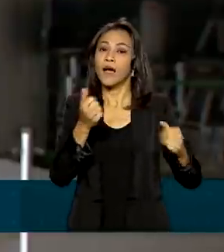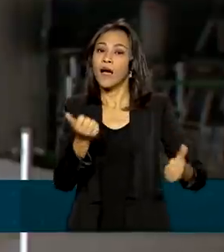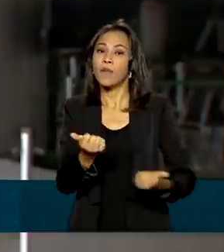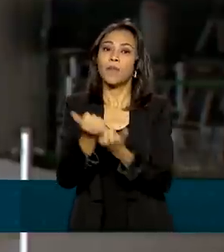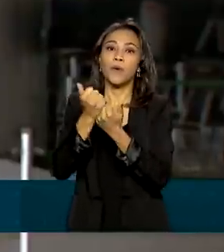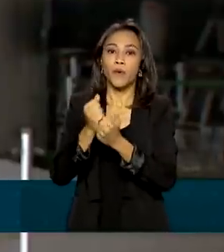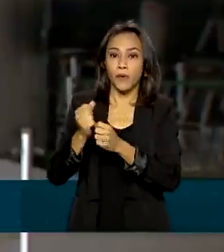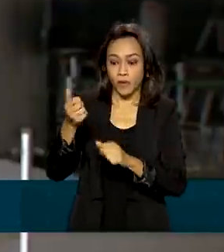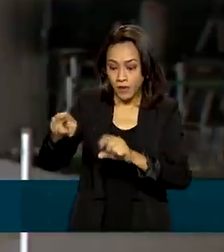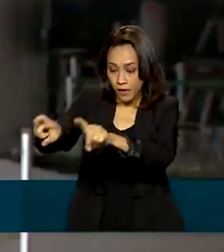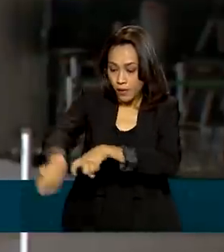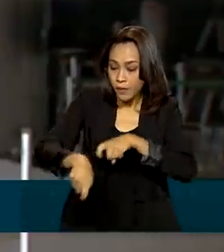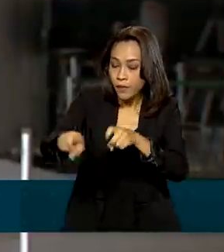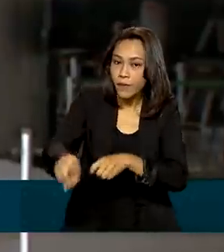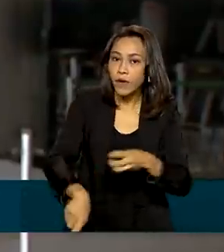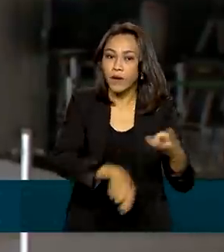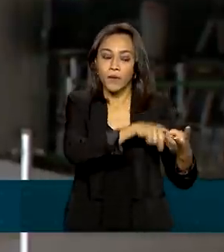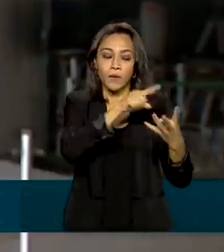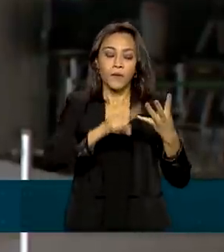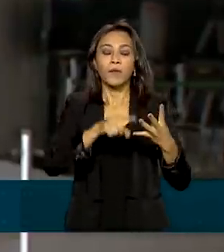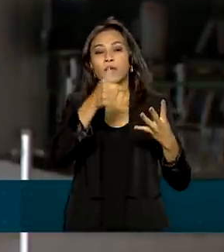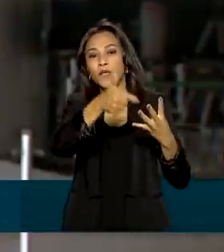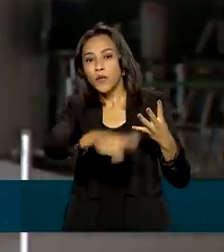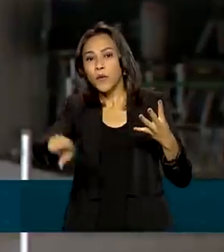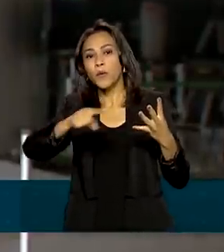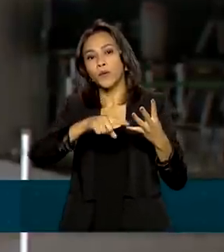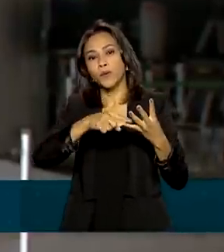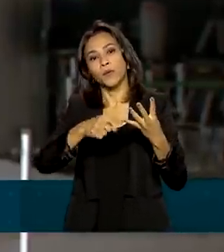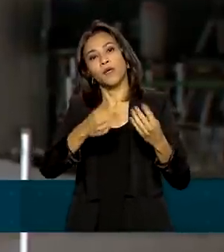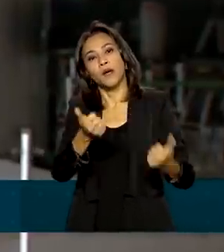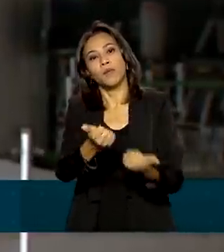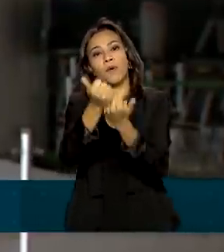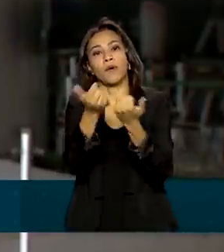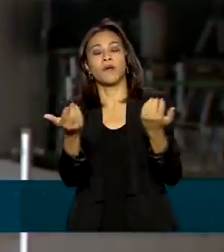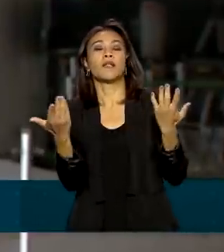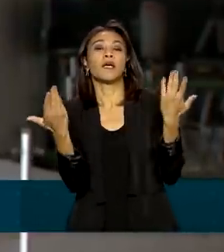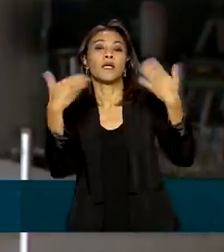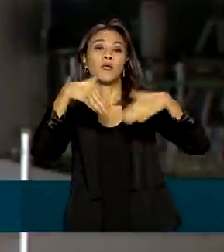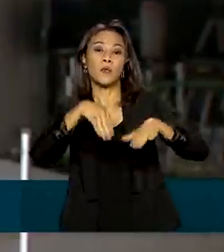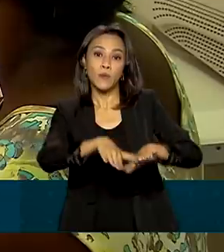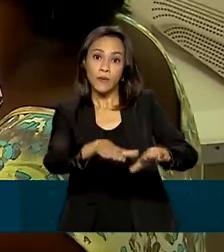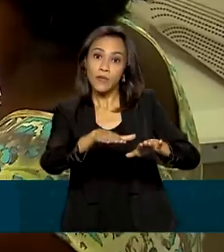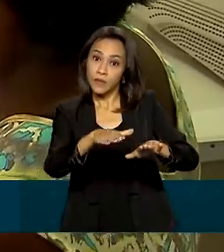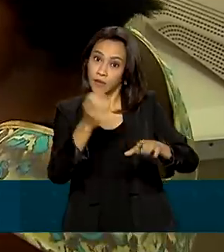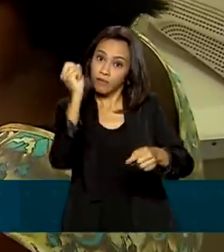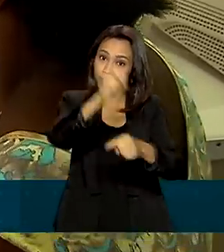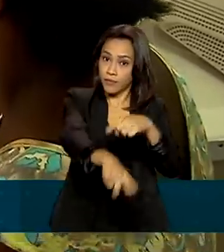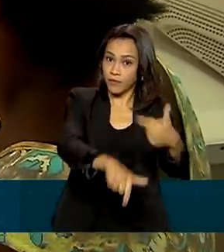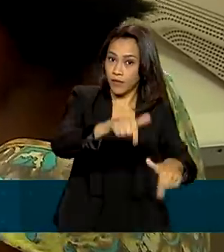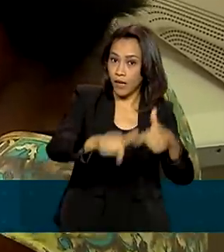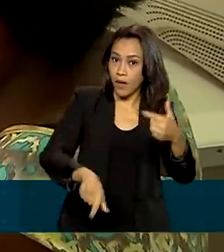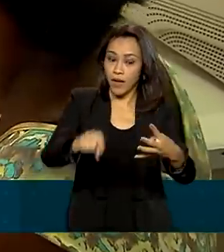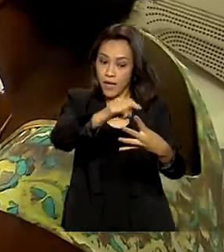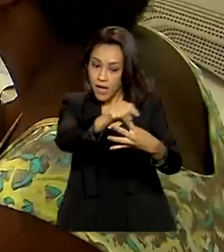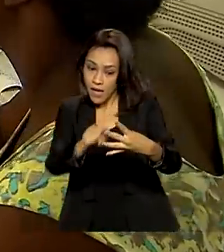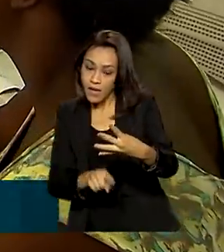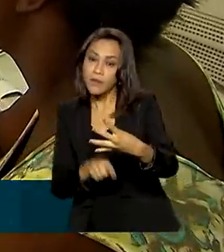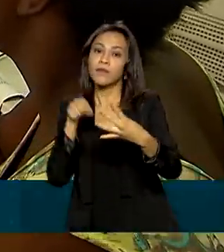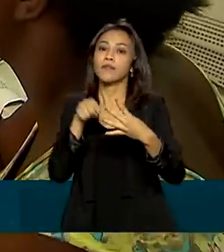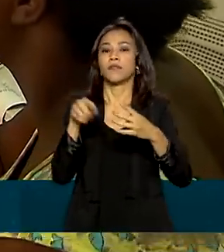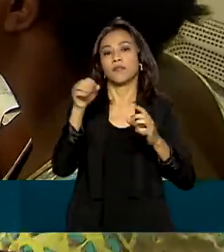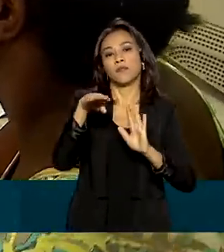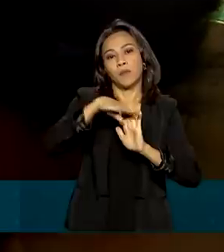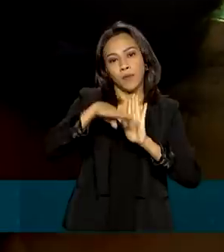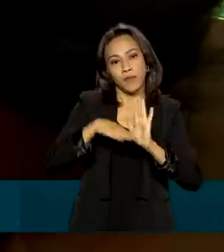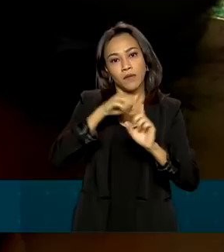Produtiva Rural e outros que facilitam a inclusão no mercado de trabalho. Todas as famílias beneficiadas aí pelo Bolsa Família no mês de